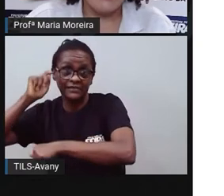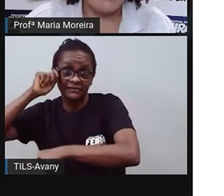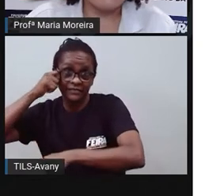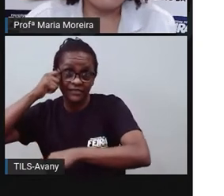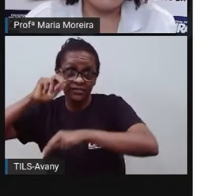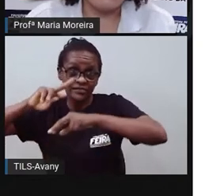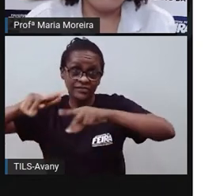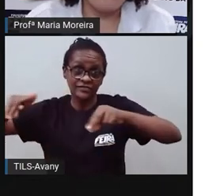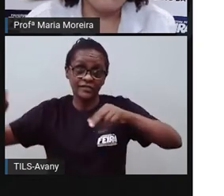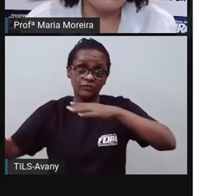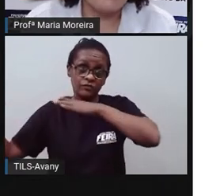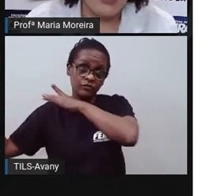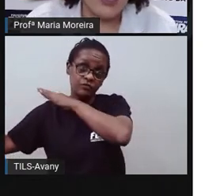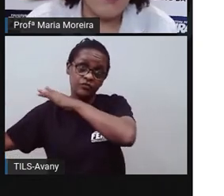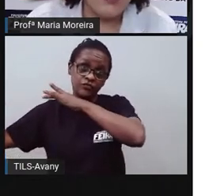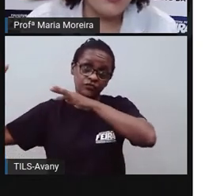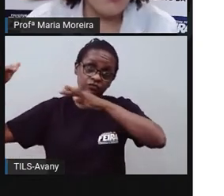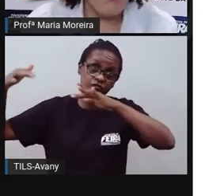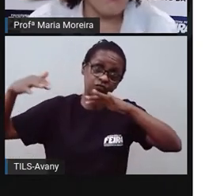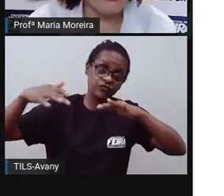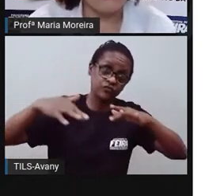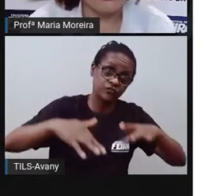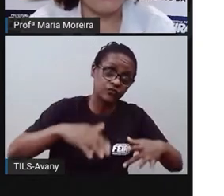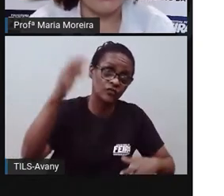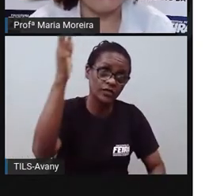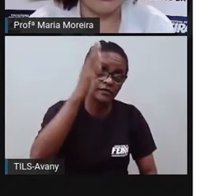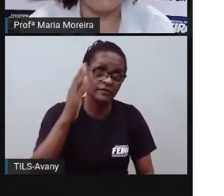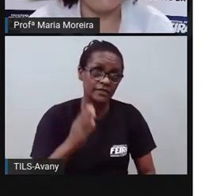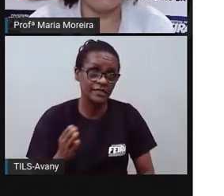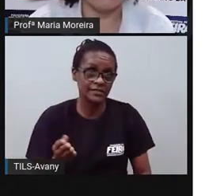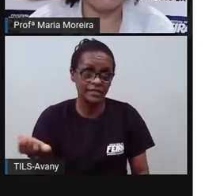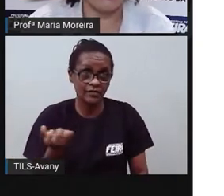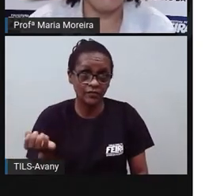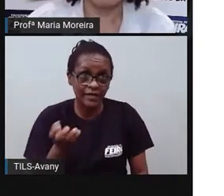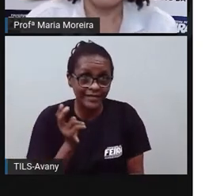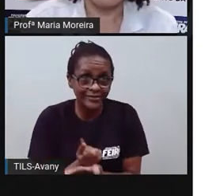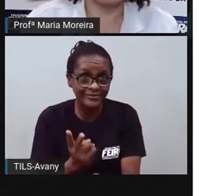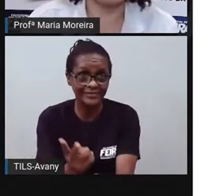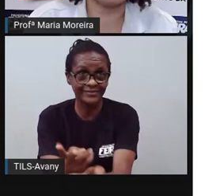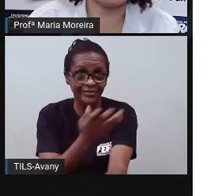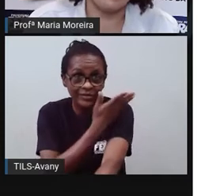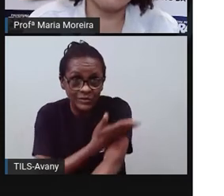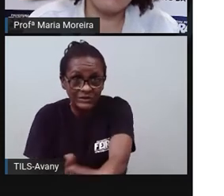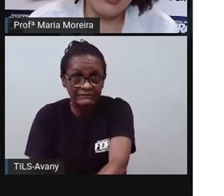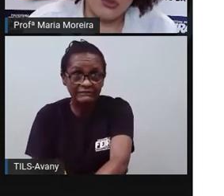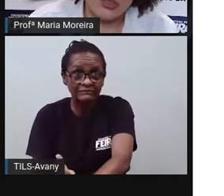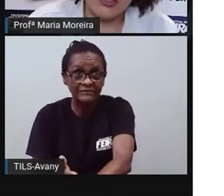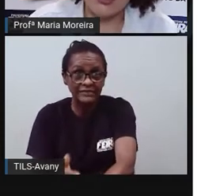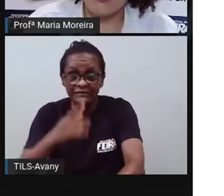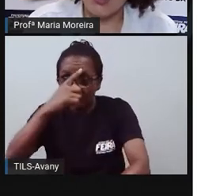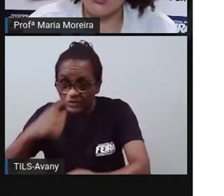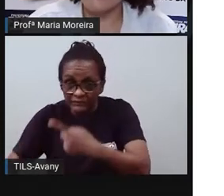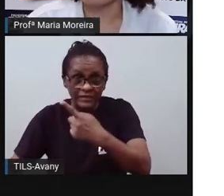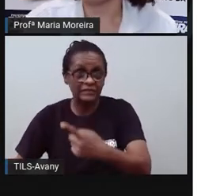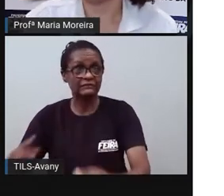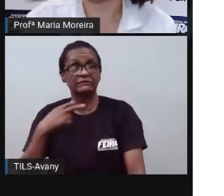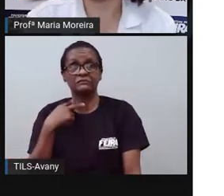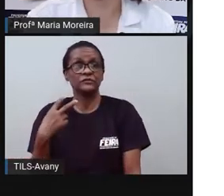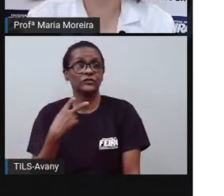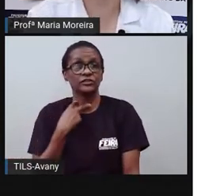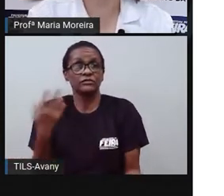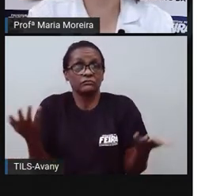aqui, eles tentam manter aí, principalmente no aspecto religioso, o quê? Essas tradições. Então, olha,